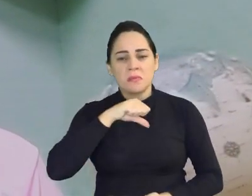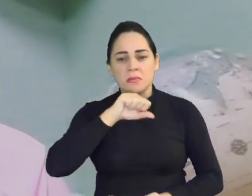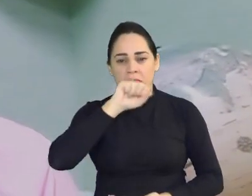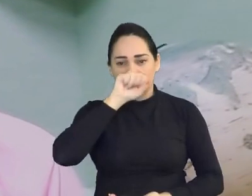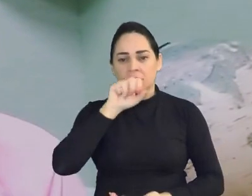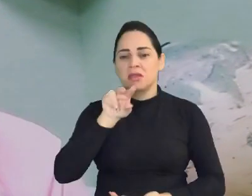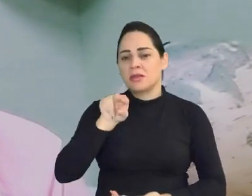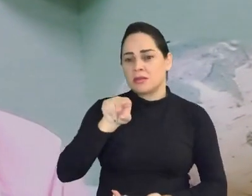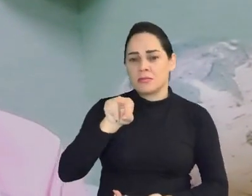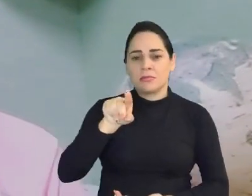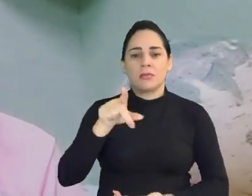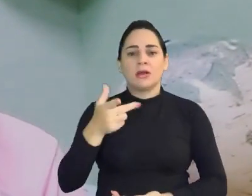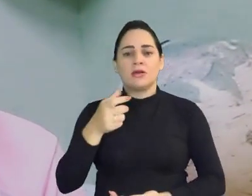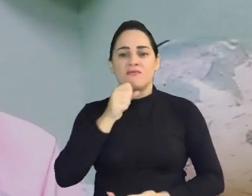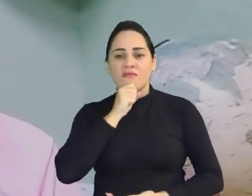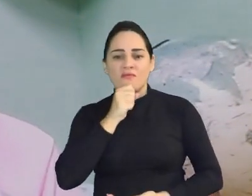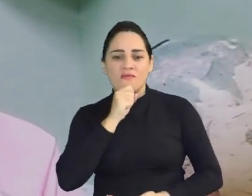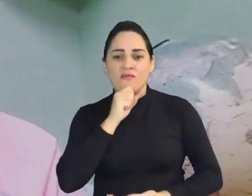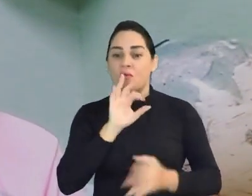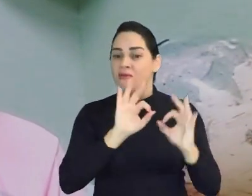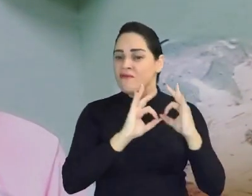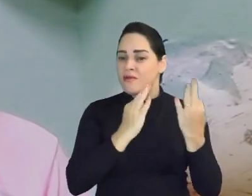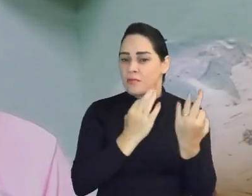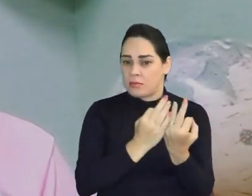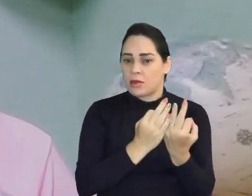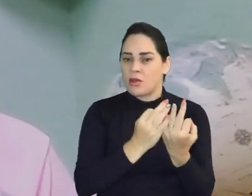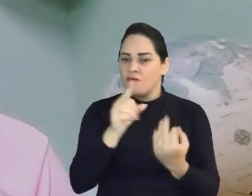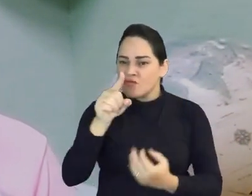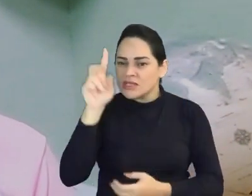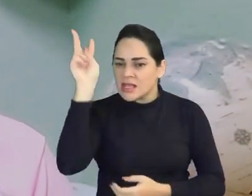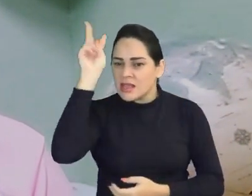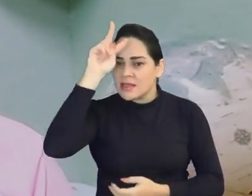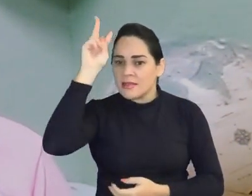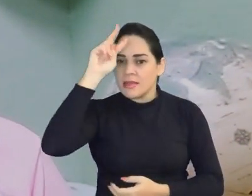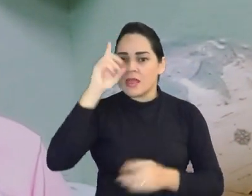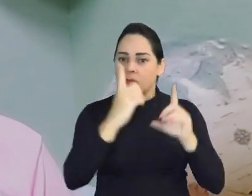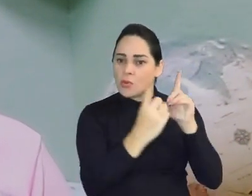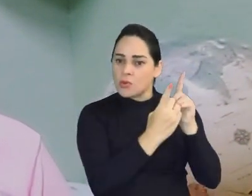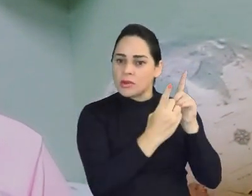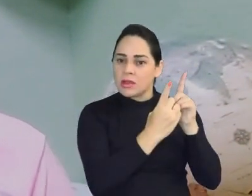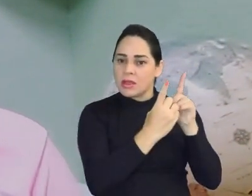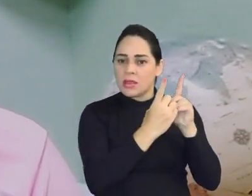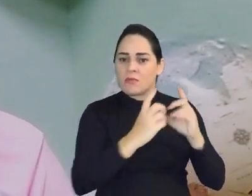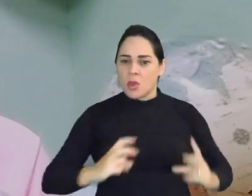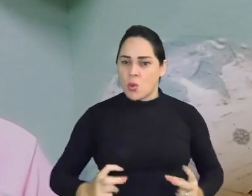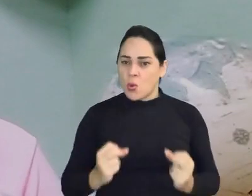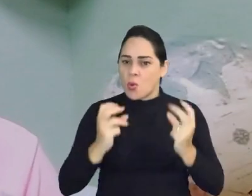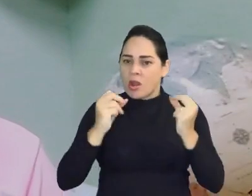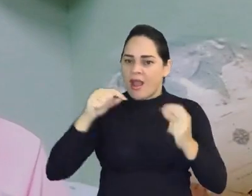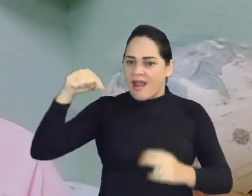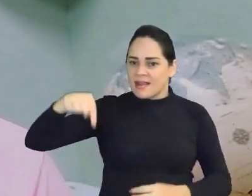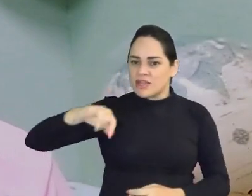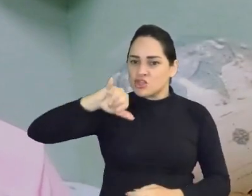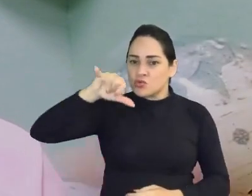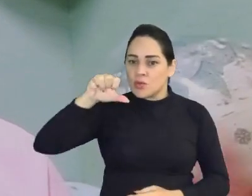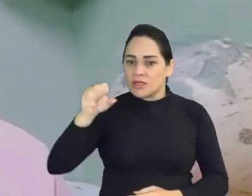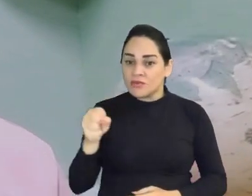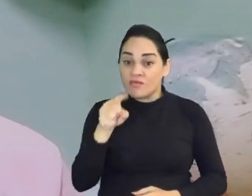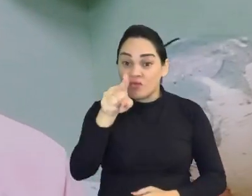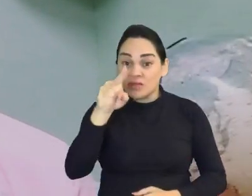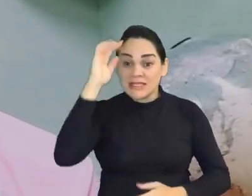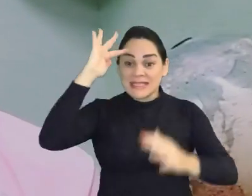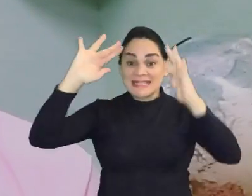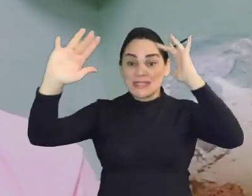mãe, para sua irmã, para seu avô? Você lembra daquele serviço de oncologia aqui em Juazeiro do Norte que você